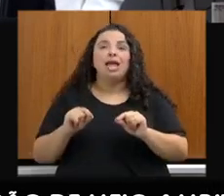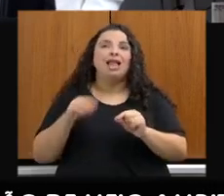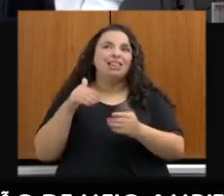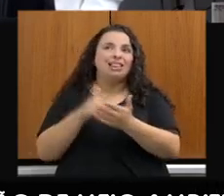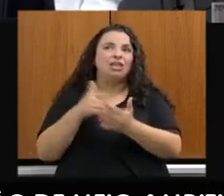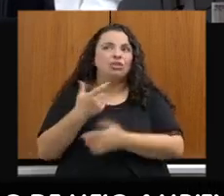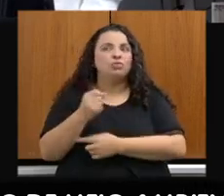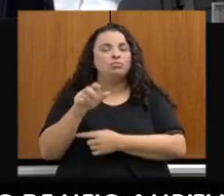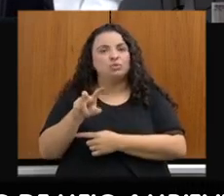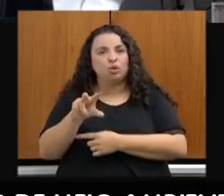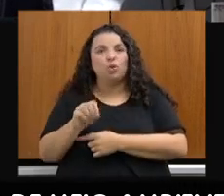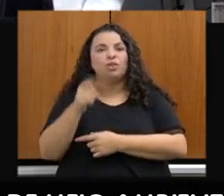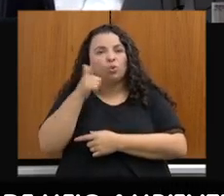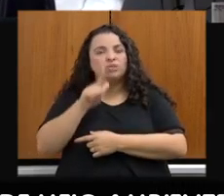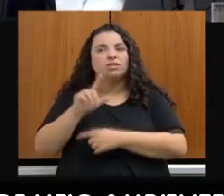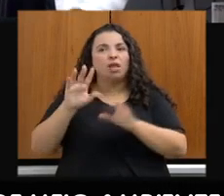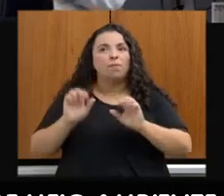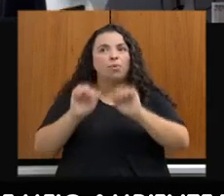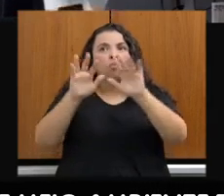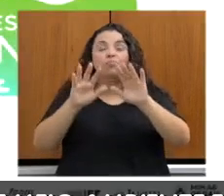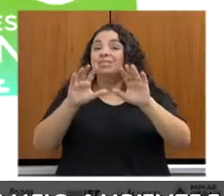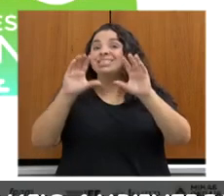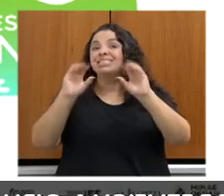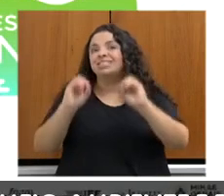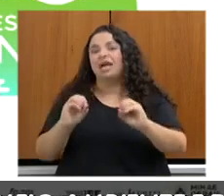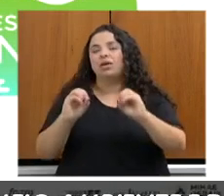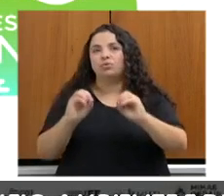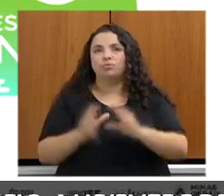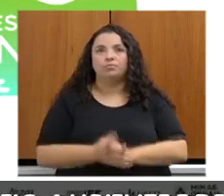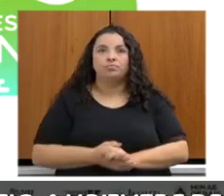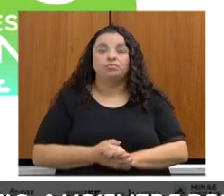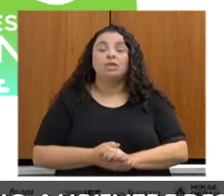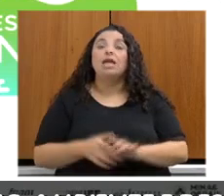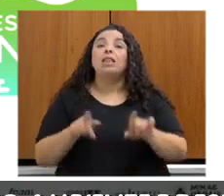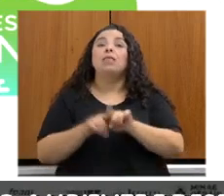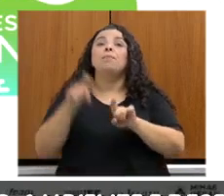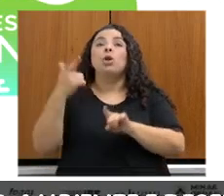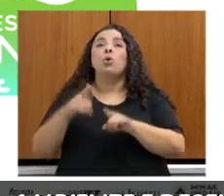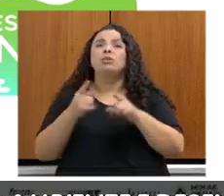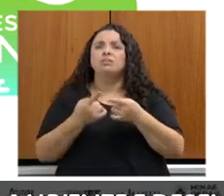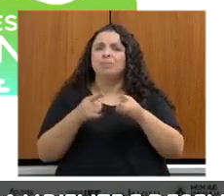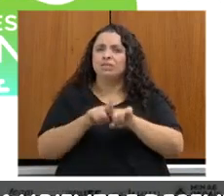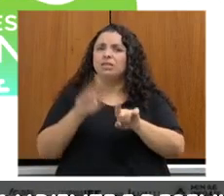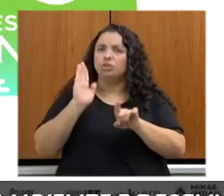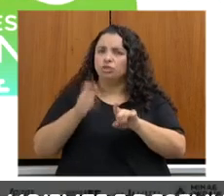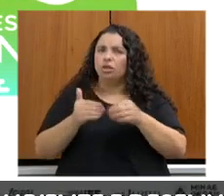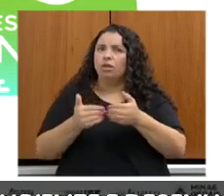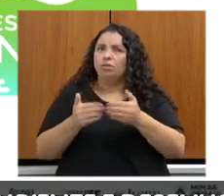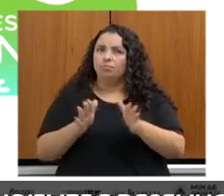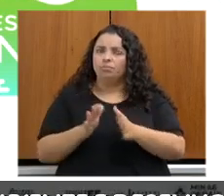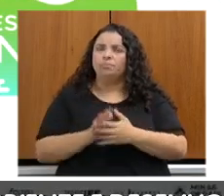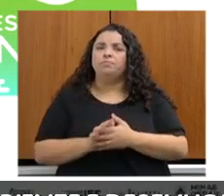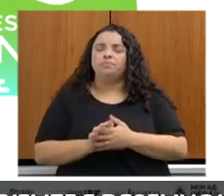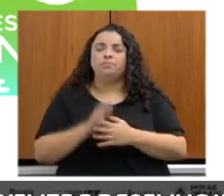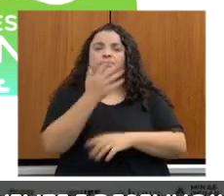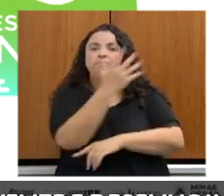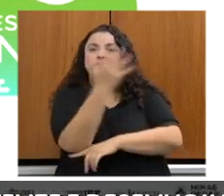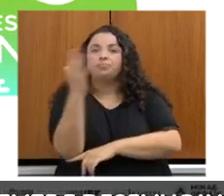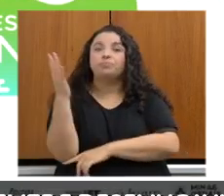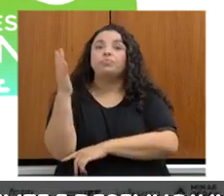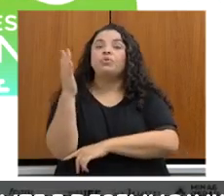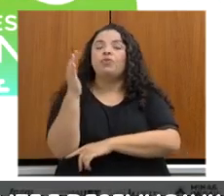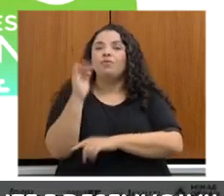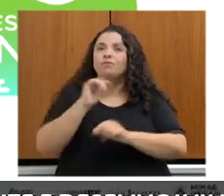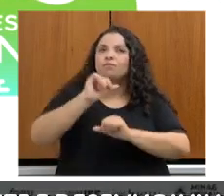Por favor. Além disso, temos parcerias hoje já em execução de restauração florestal com diversas